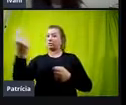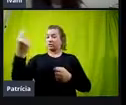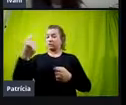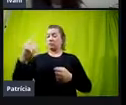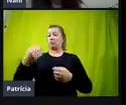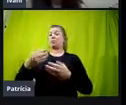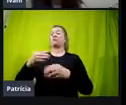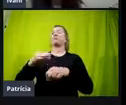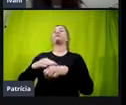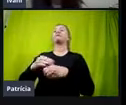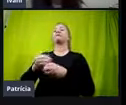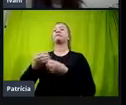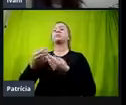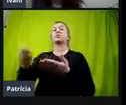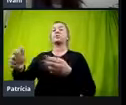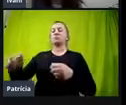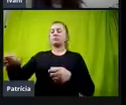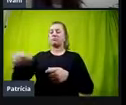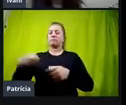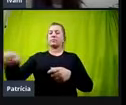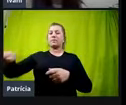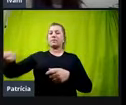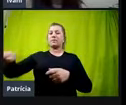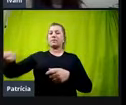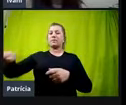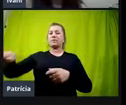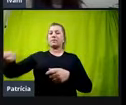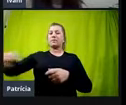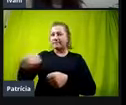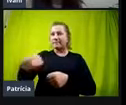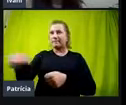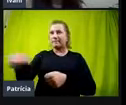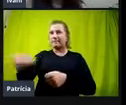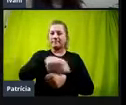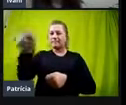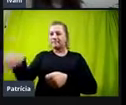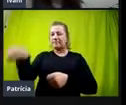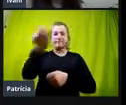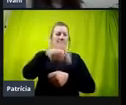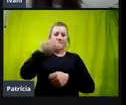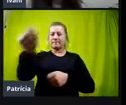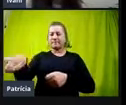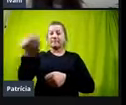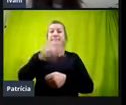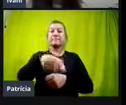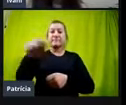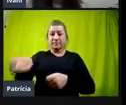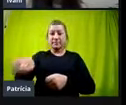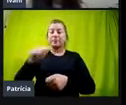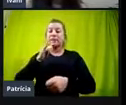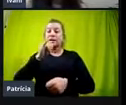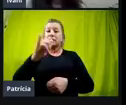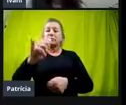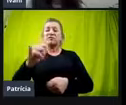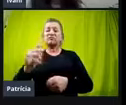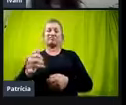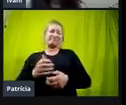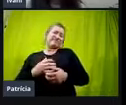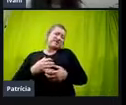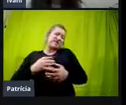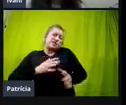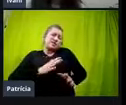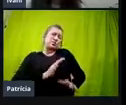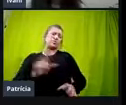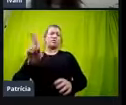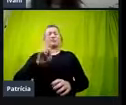ele que ele usasse a bengala, então, nesse último trajeto, né? E ele disse que ele se incomoda muito com o uso da bengala,